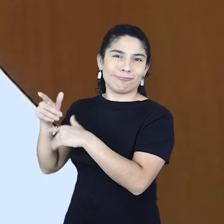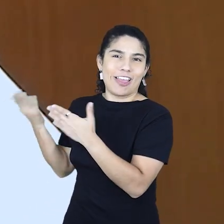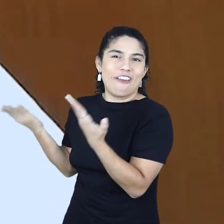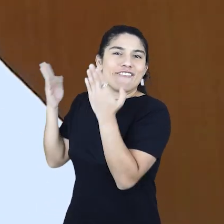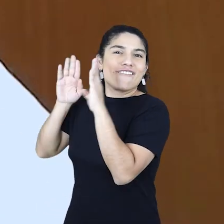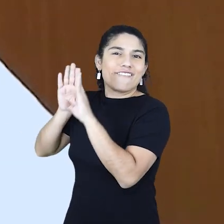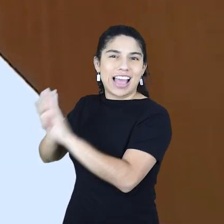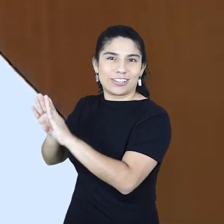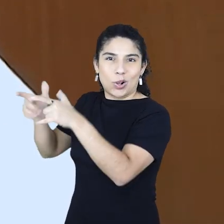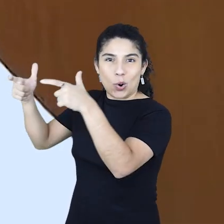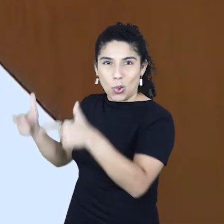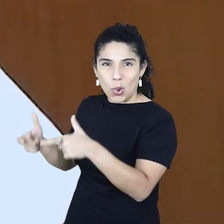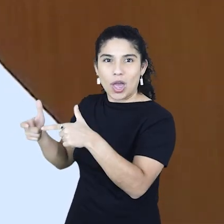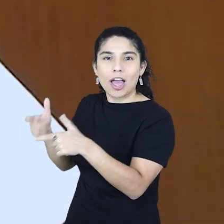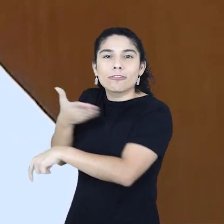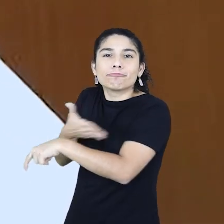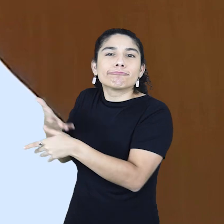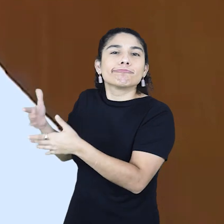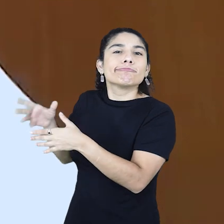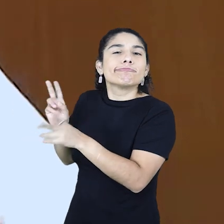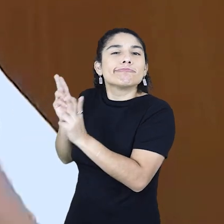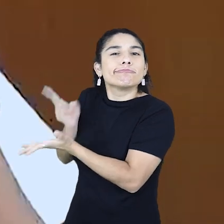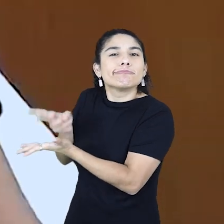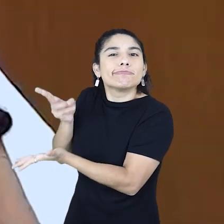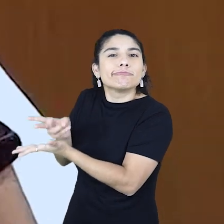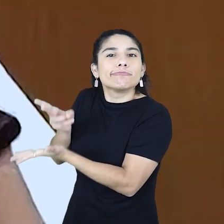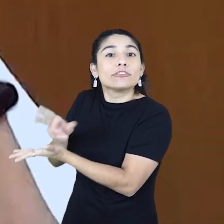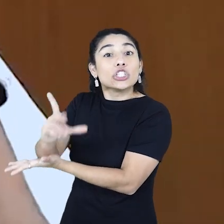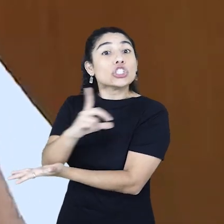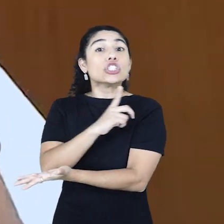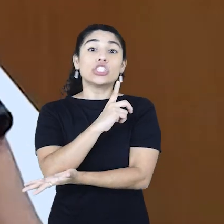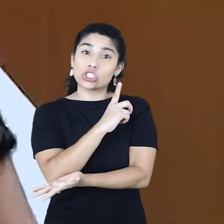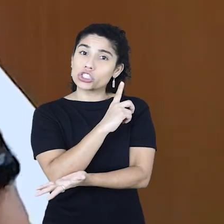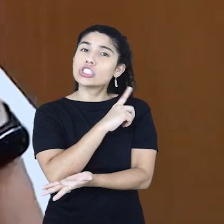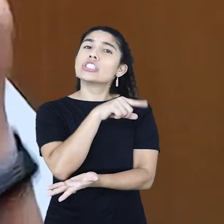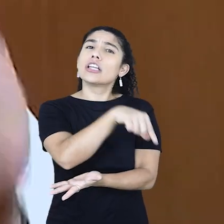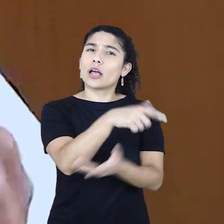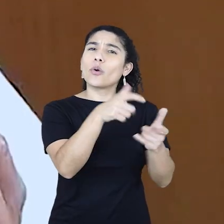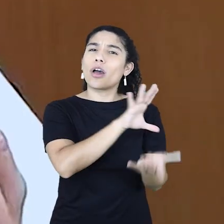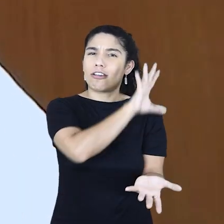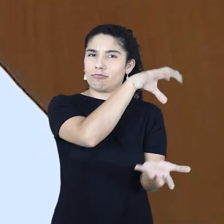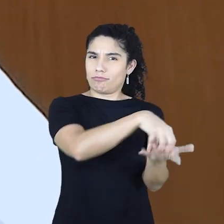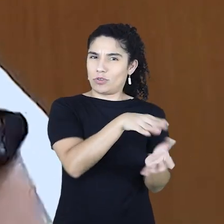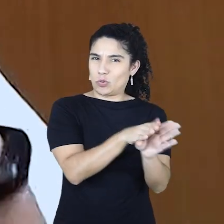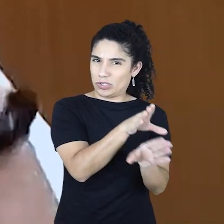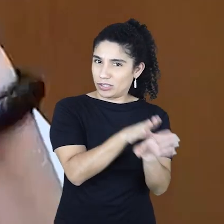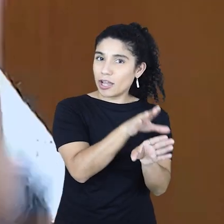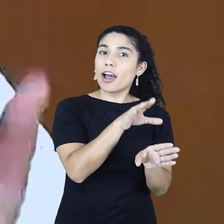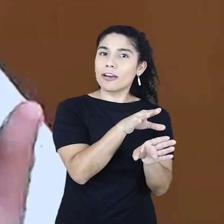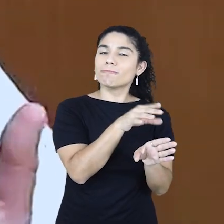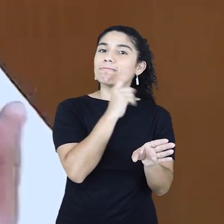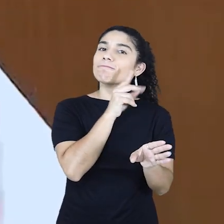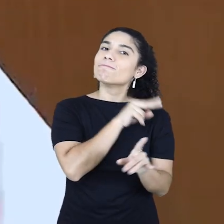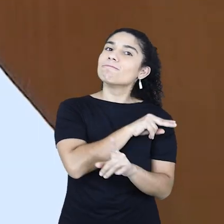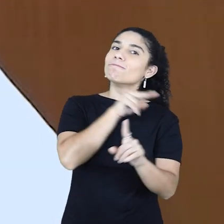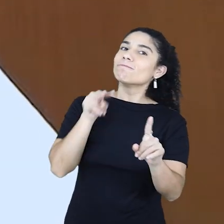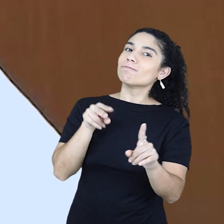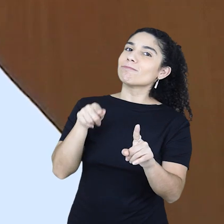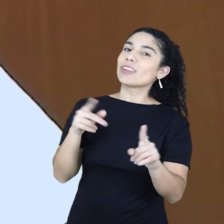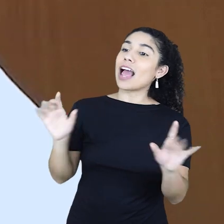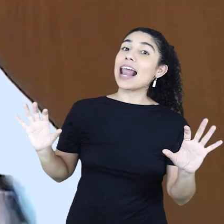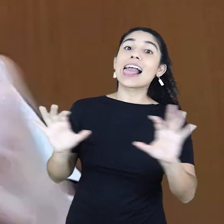Pelletier, que costuravam para a RIM e tinham assento no conselho gestor da rede. Já vê aí essa outra